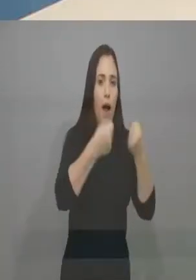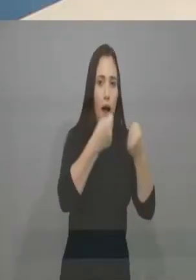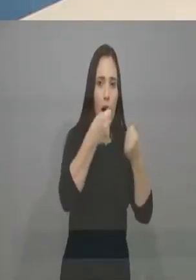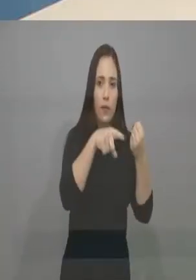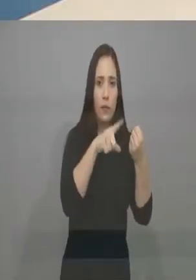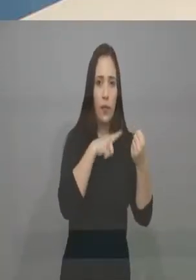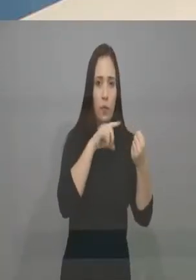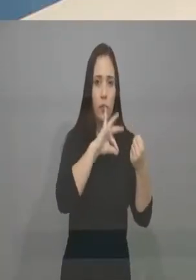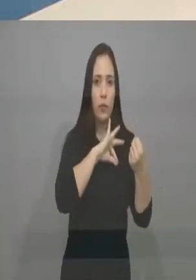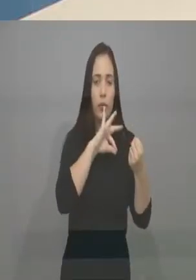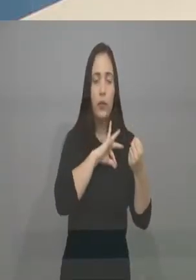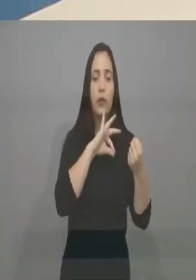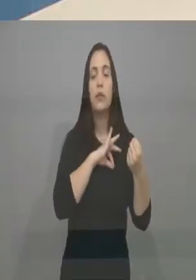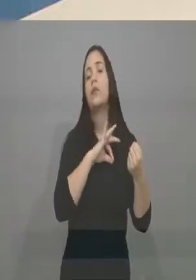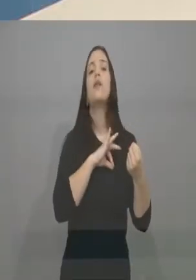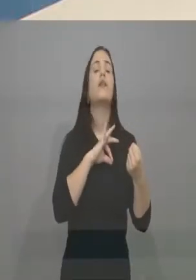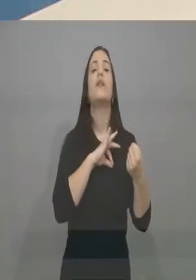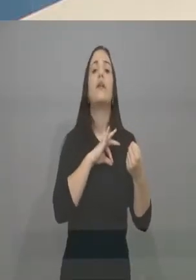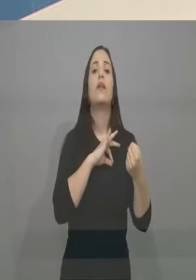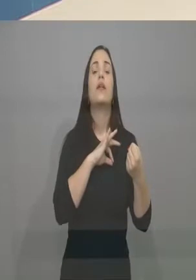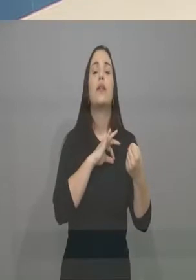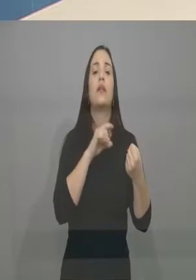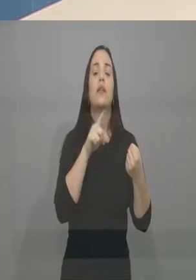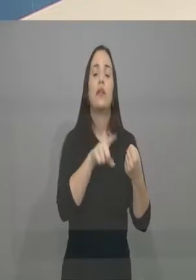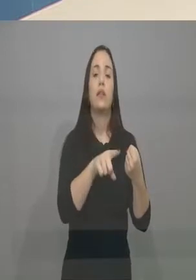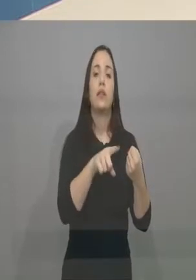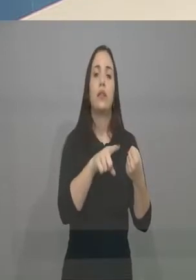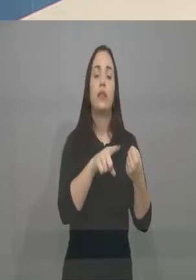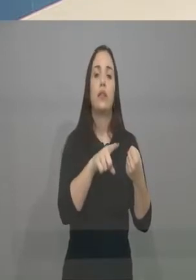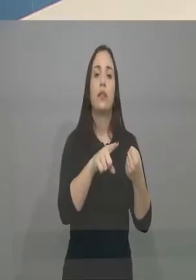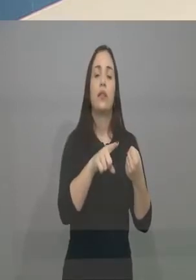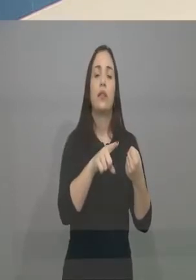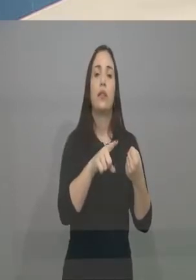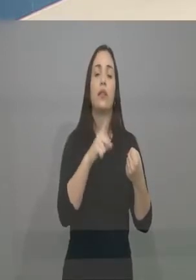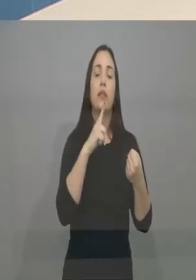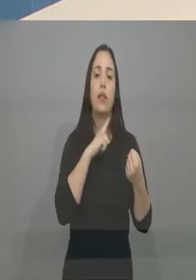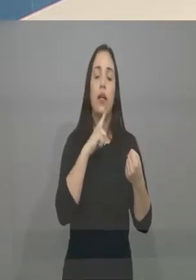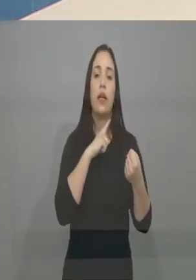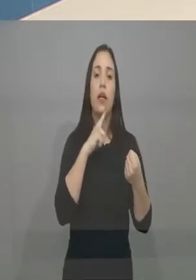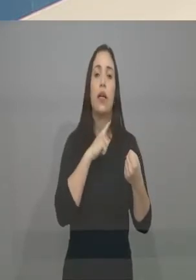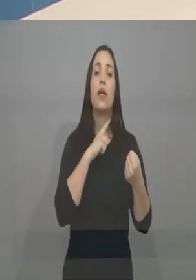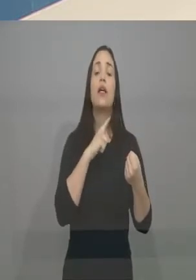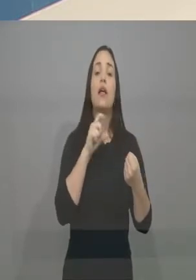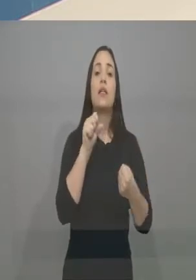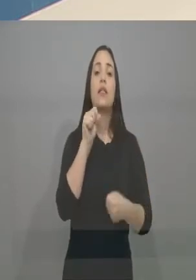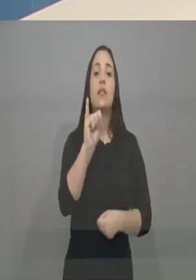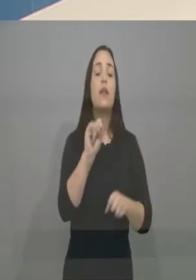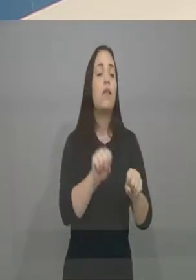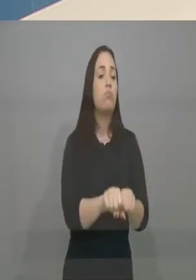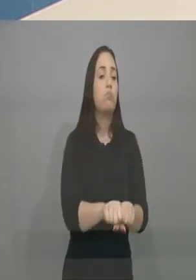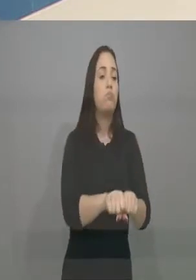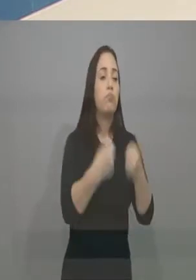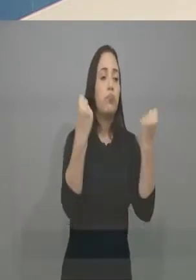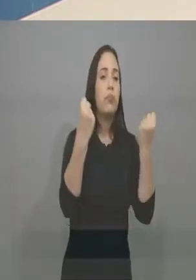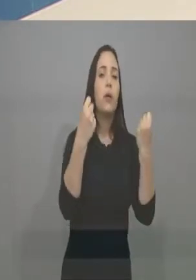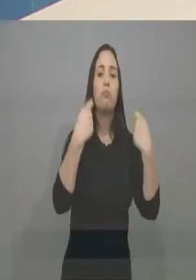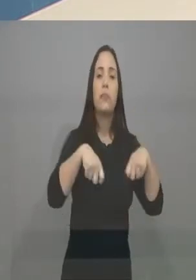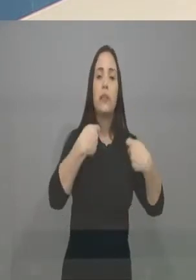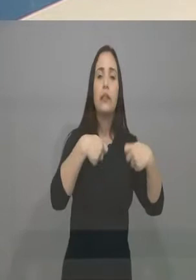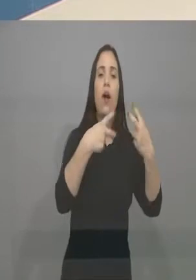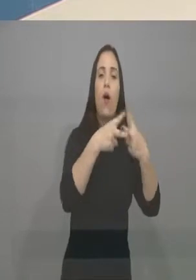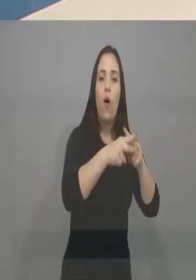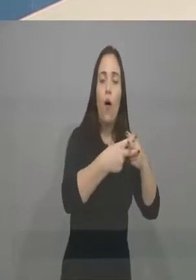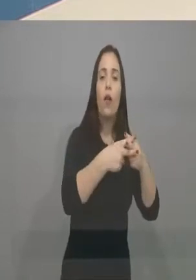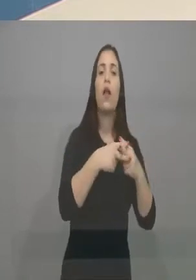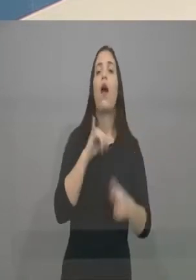polícia militar. Todas, todas as polícias. Agente prisional agora. Tudo. Ele fez quase oito